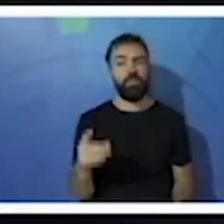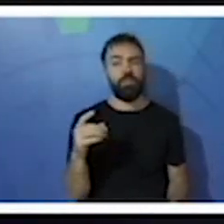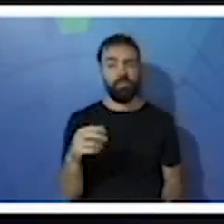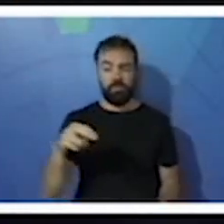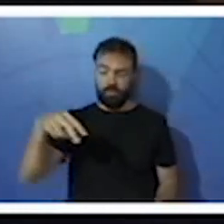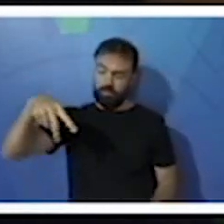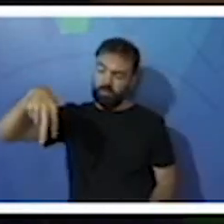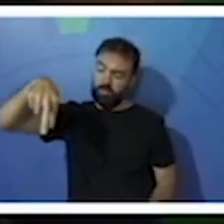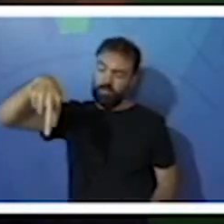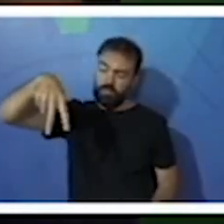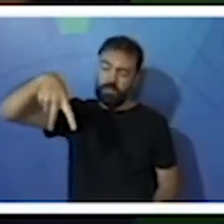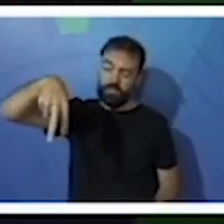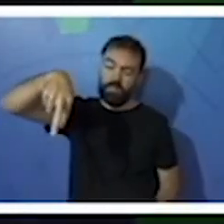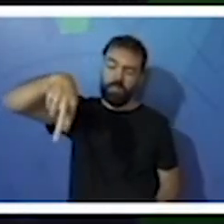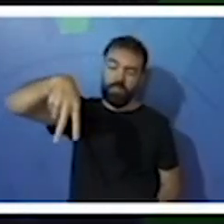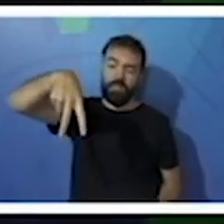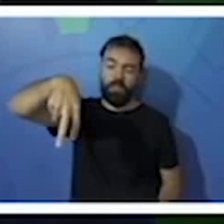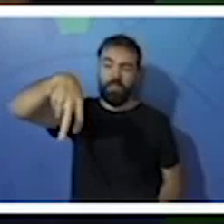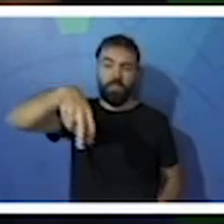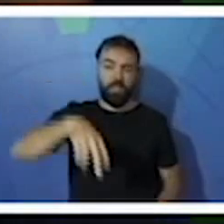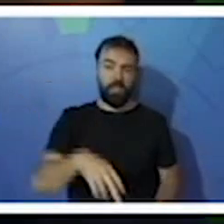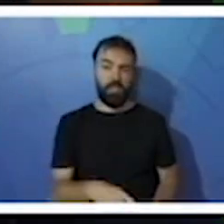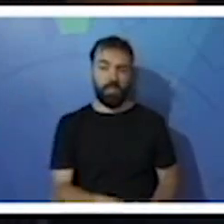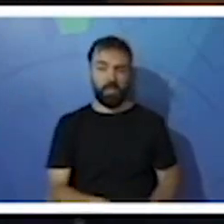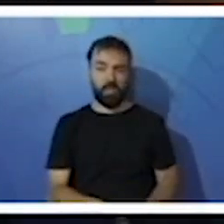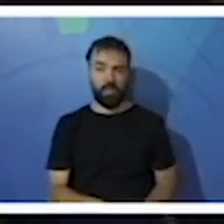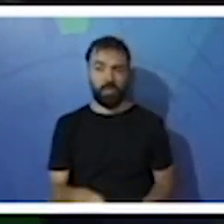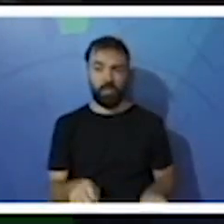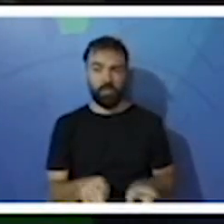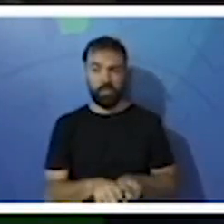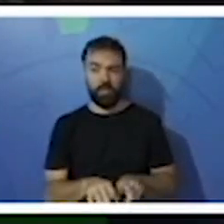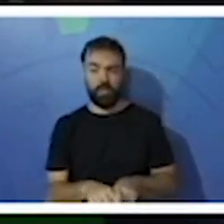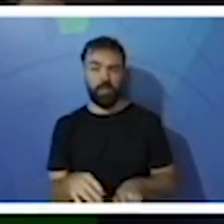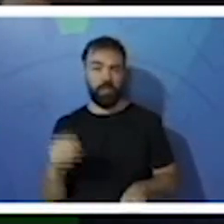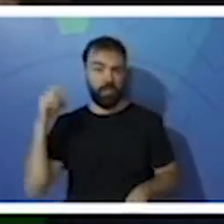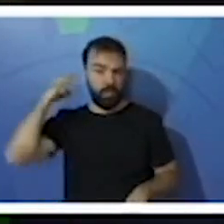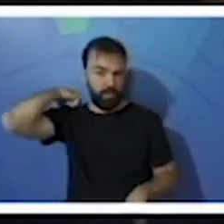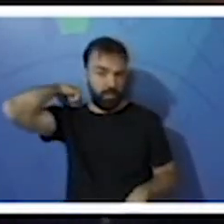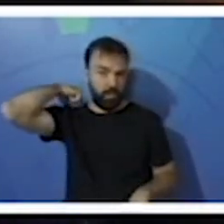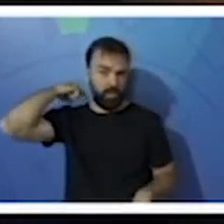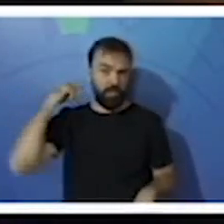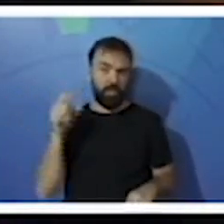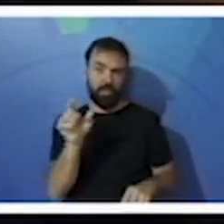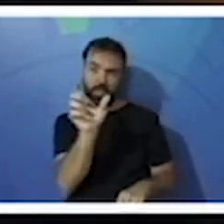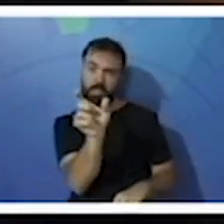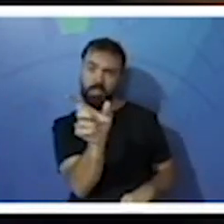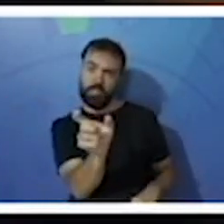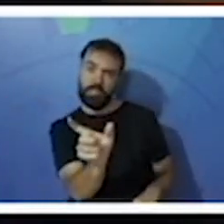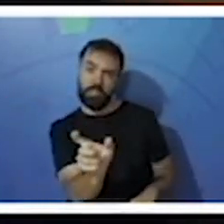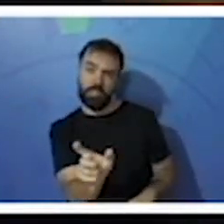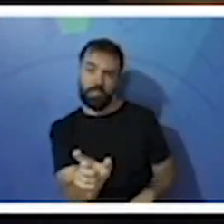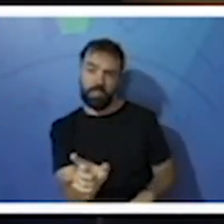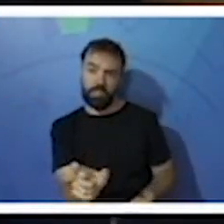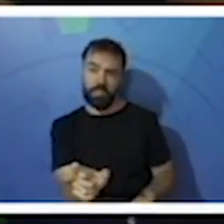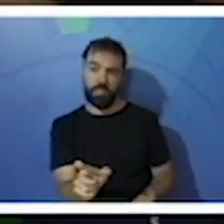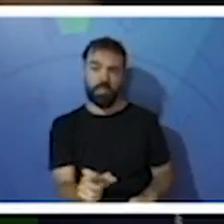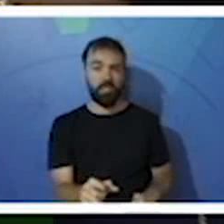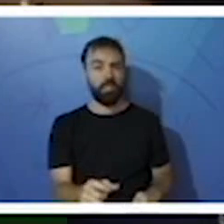duas patas, como nós vimos. São animais vertebrados que possuem a coluna